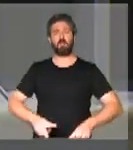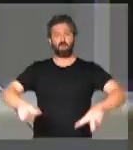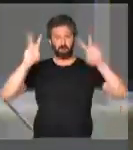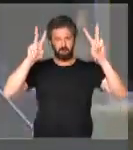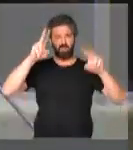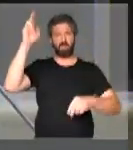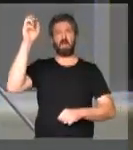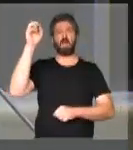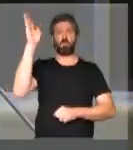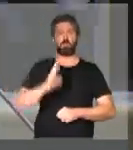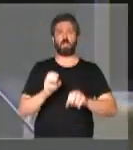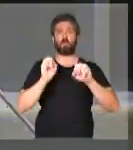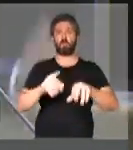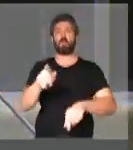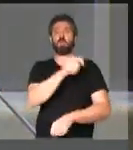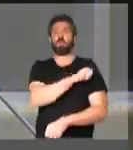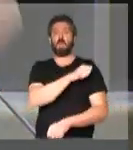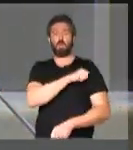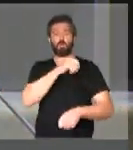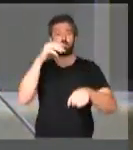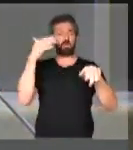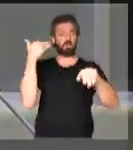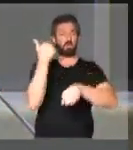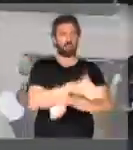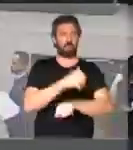Vive a educação brasileira e os estudantes das ruas. Obrigado, presidente.